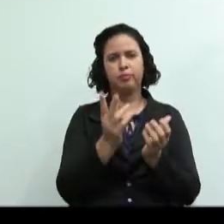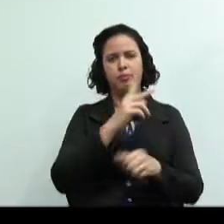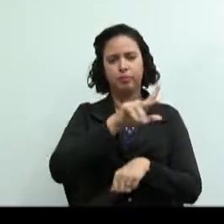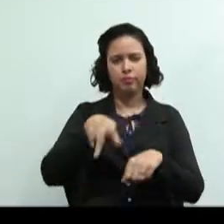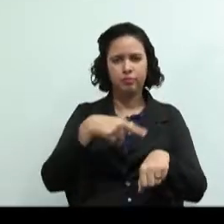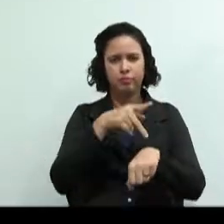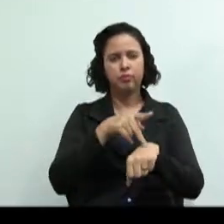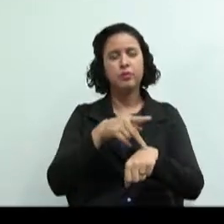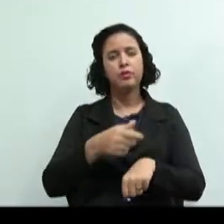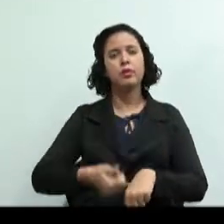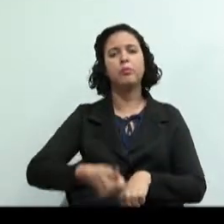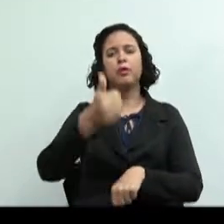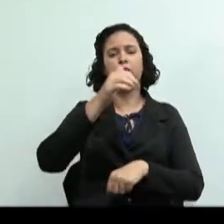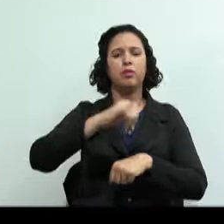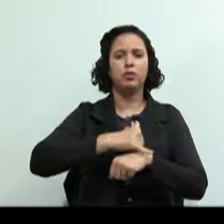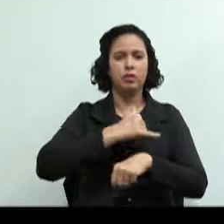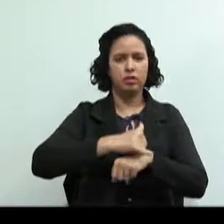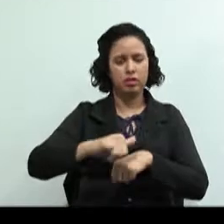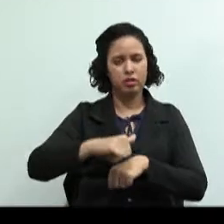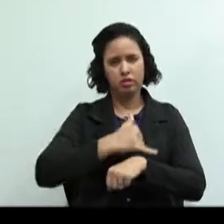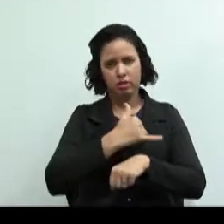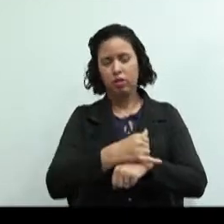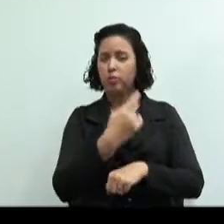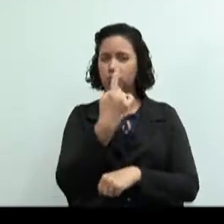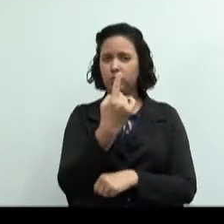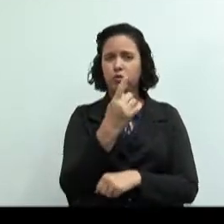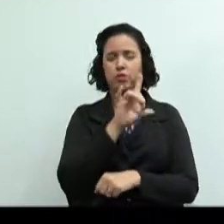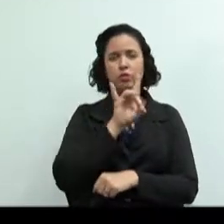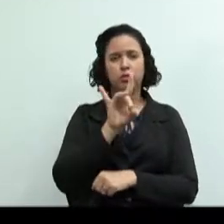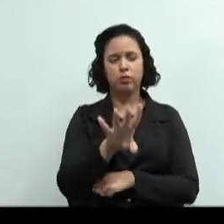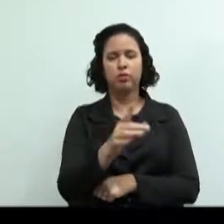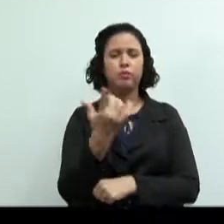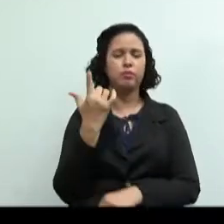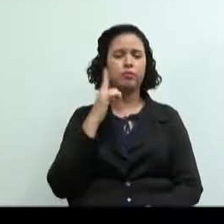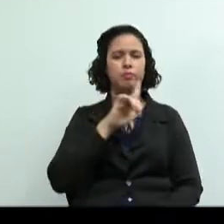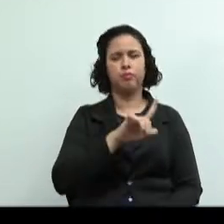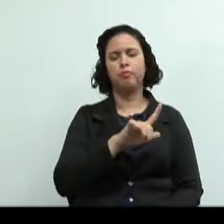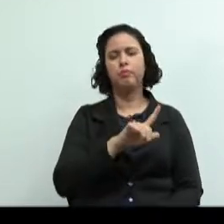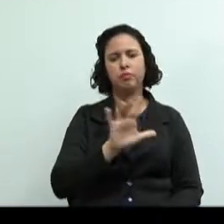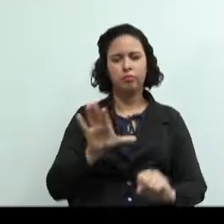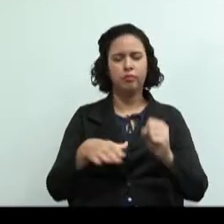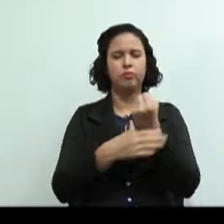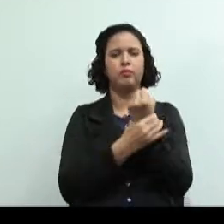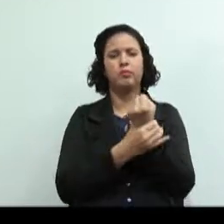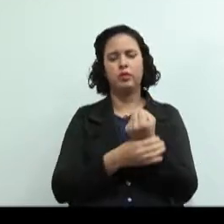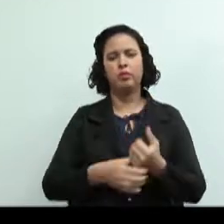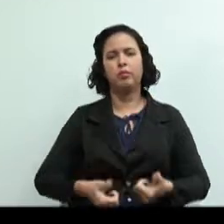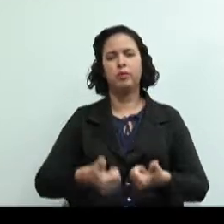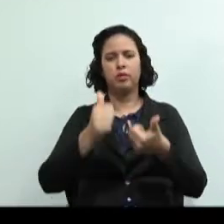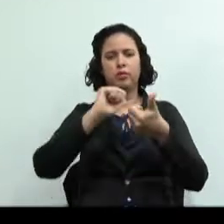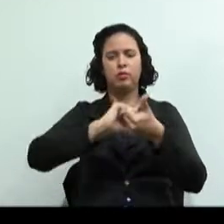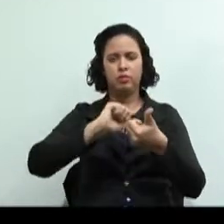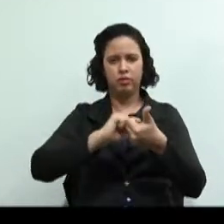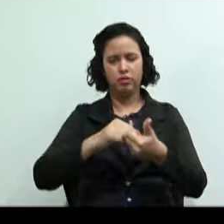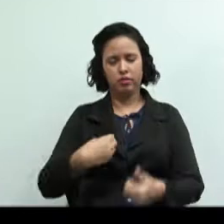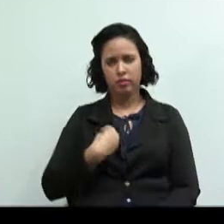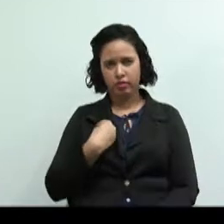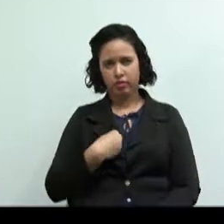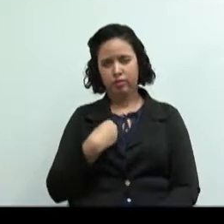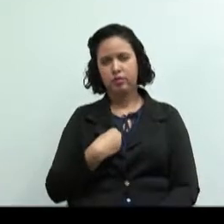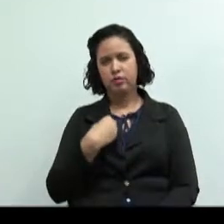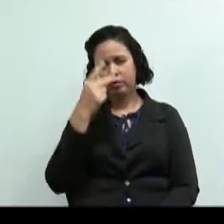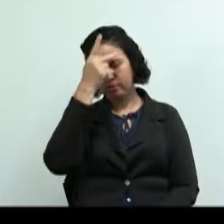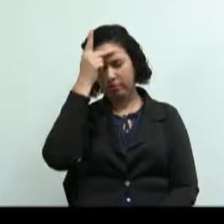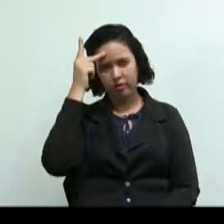estratégia, dizemos talvez a única estratégia que possa garantir essa melhor qualidade de vida para a população da